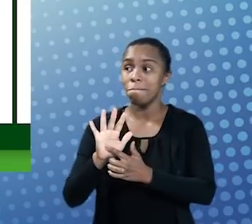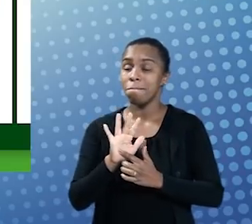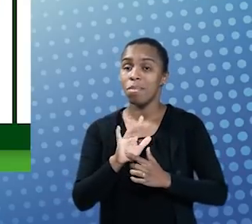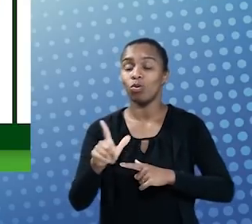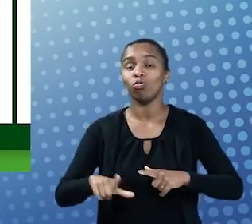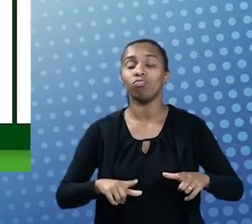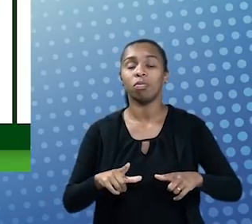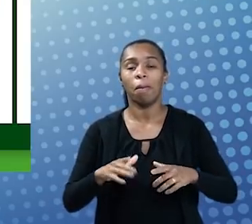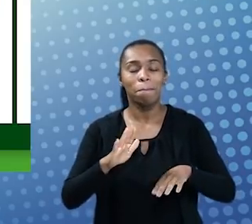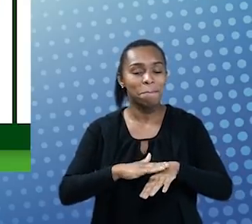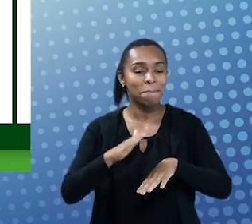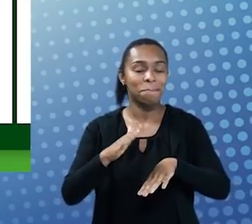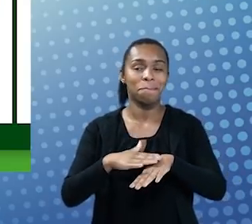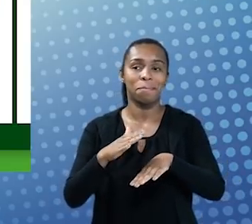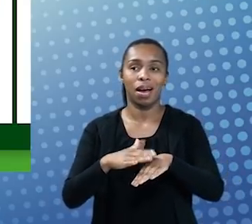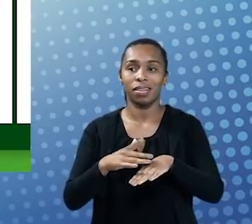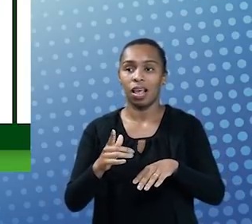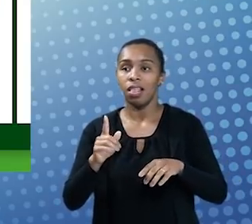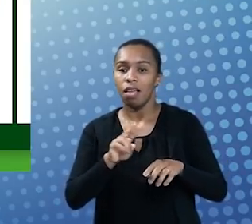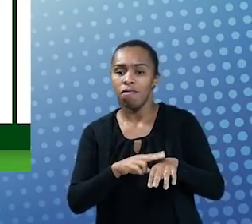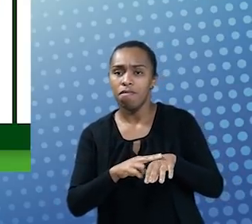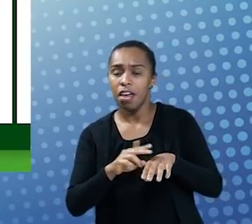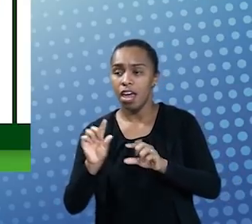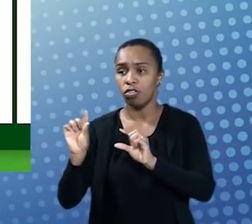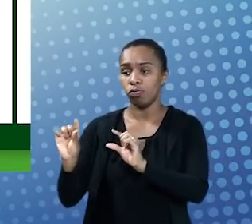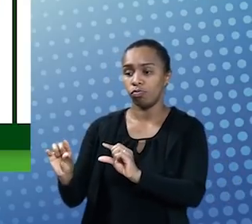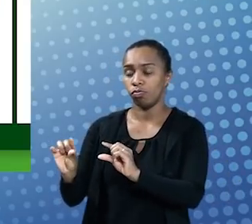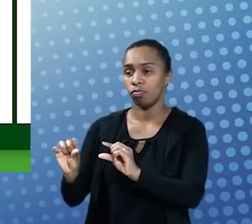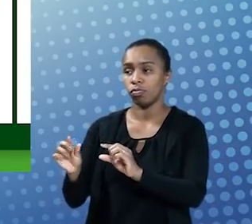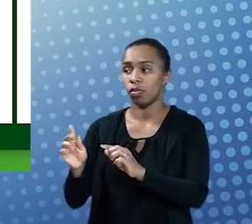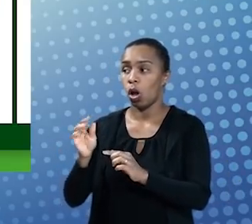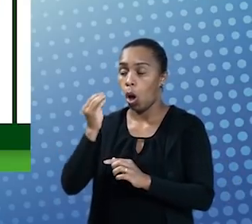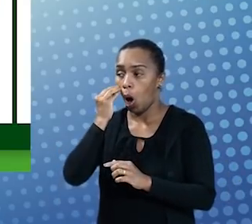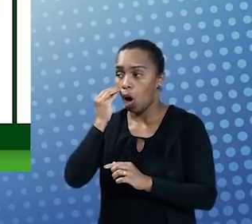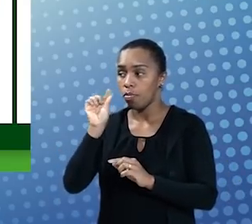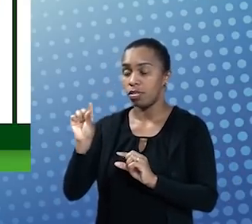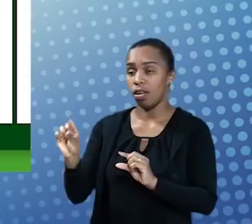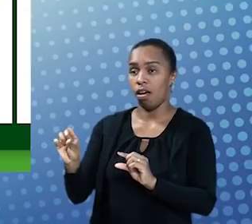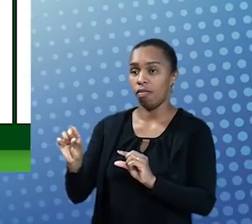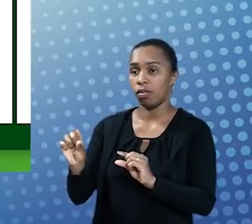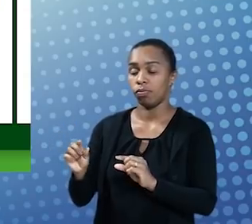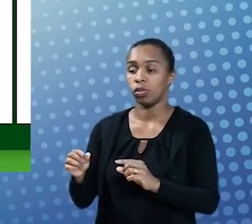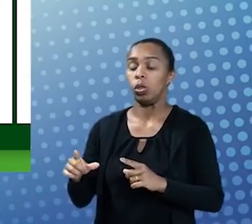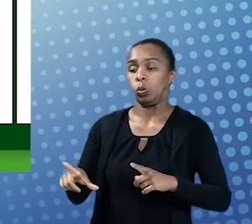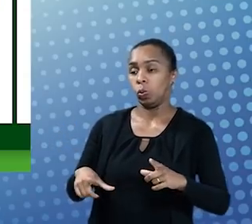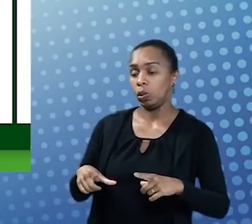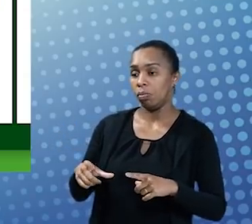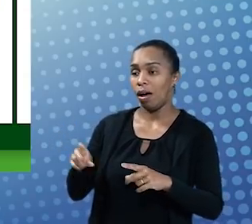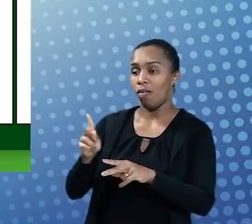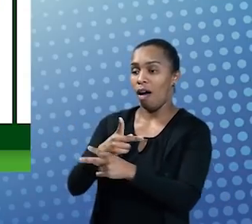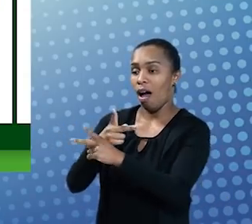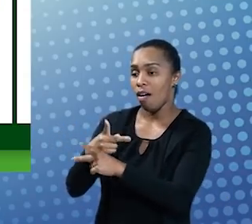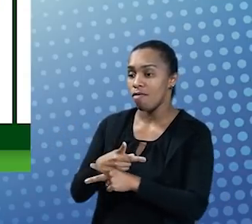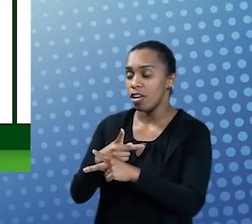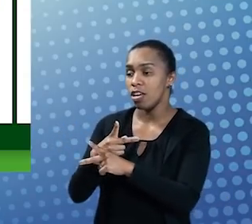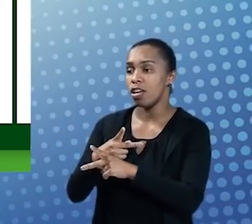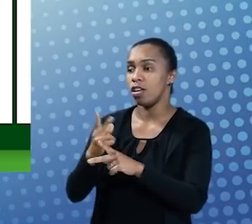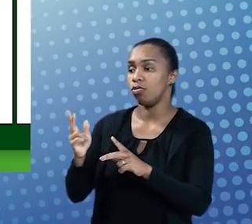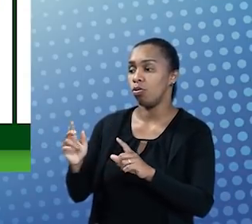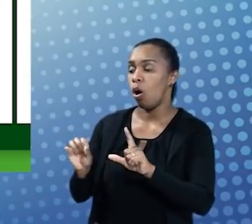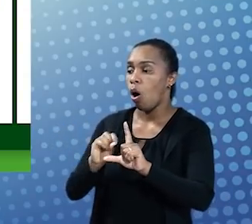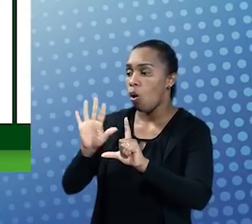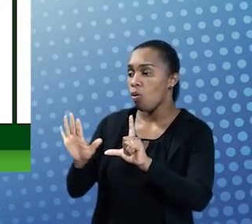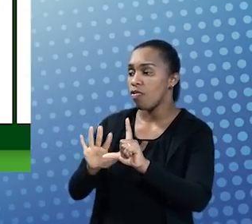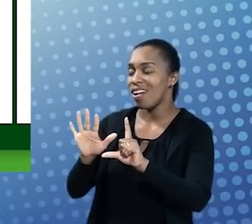serviços mais utilizados. Na parte verde, também a intensidade, vocês observam bem que os serviços de áudio, vídeo, webconferência, são